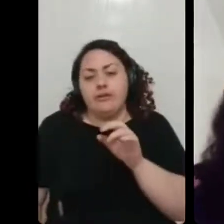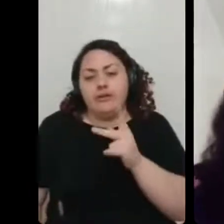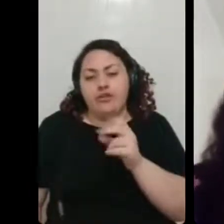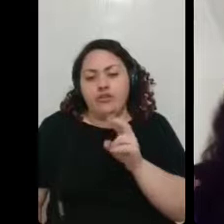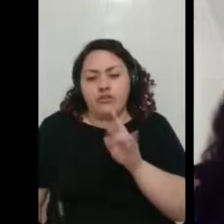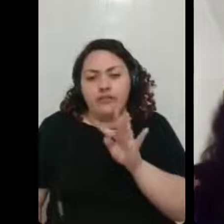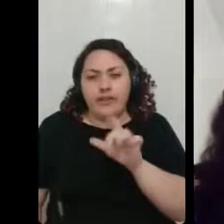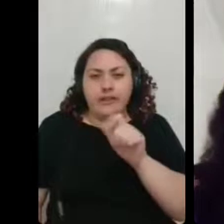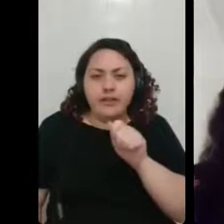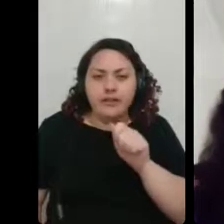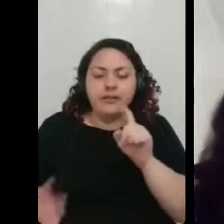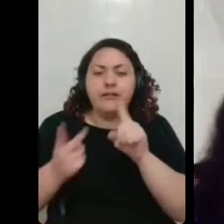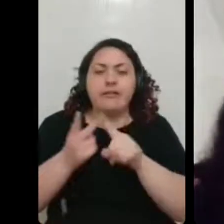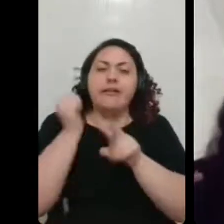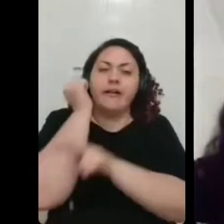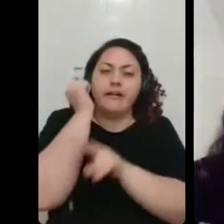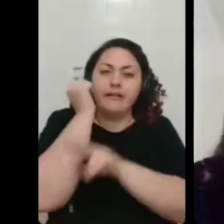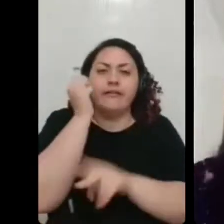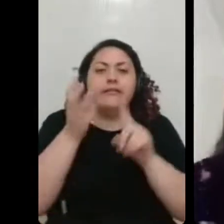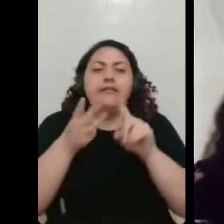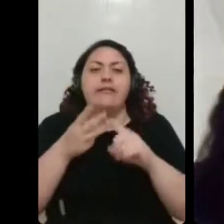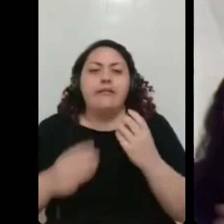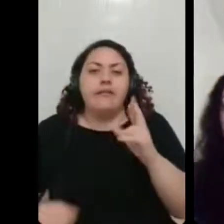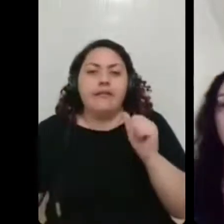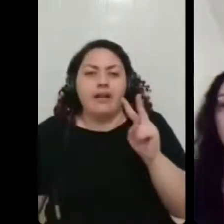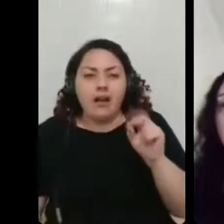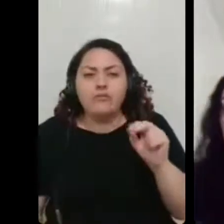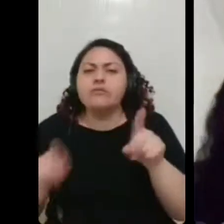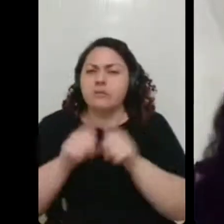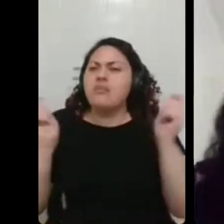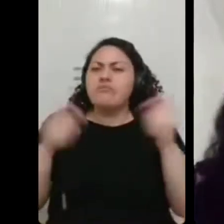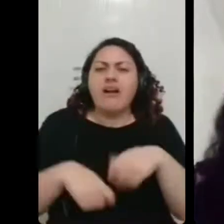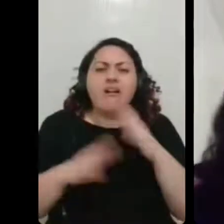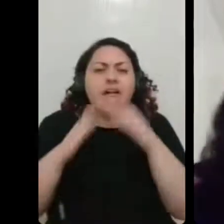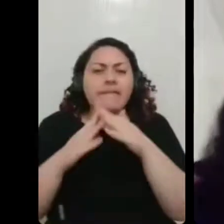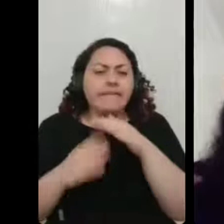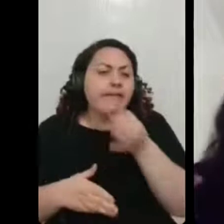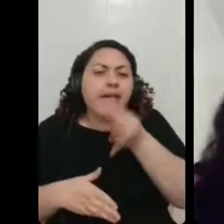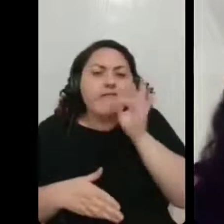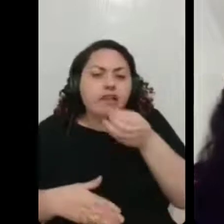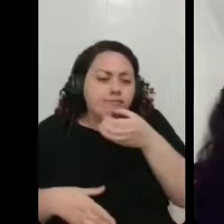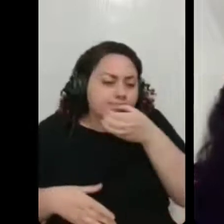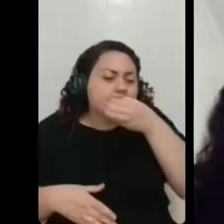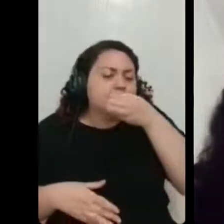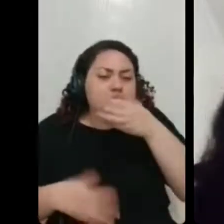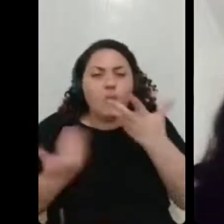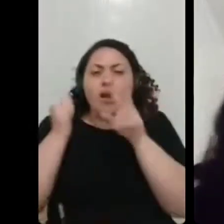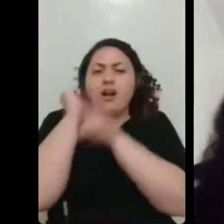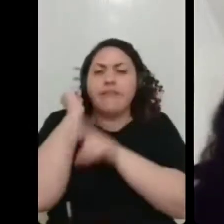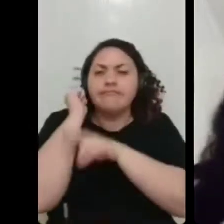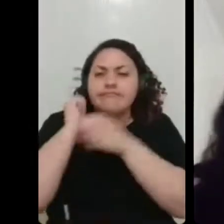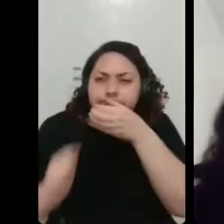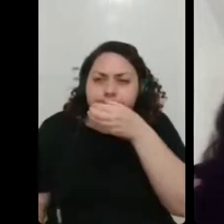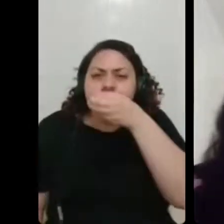também dá para usar em casa, assim, cheirar café. Outros alimentos, assim, que tem canela, outros odores mais